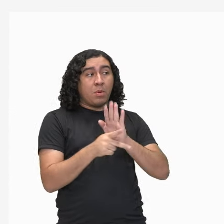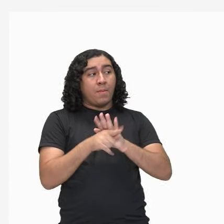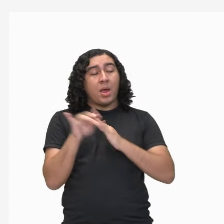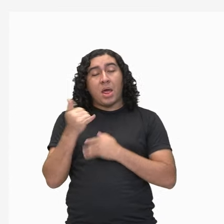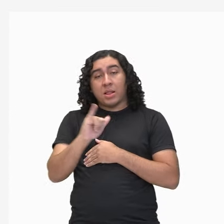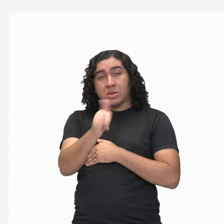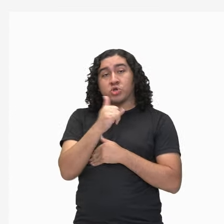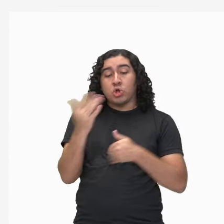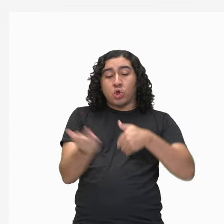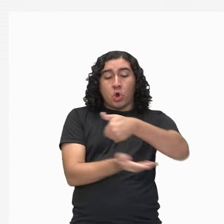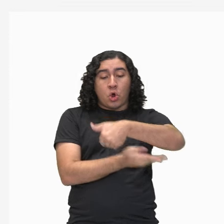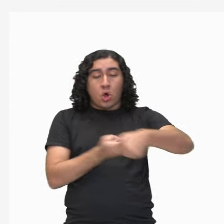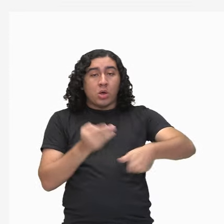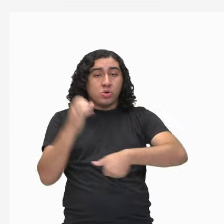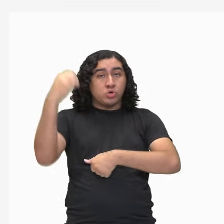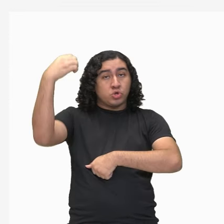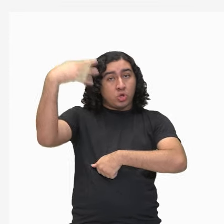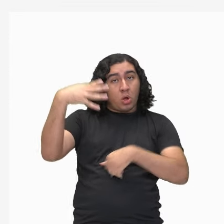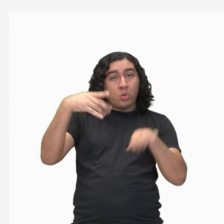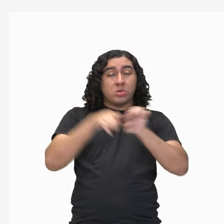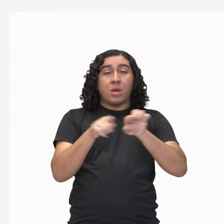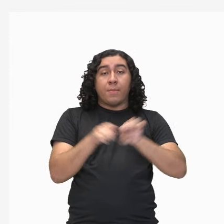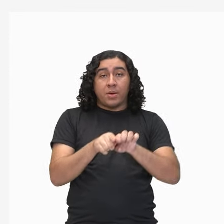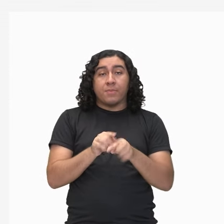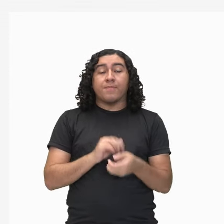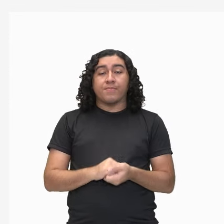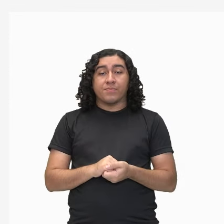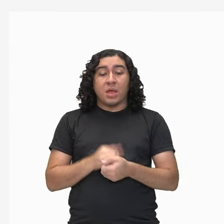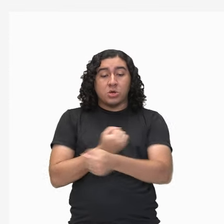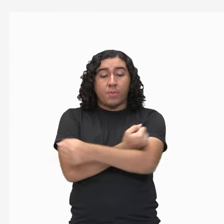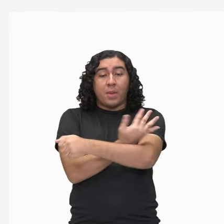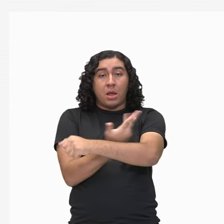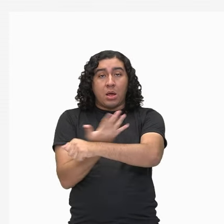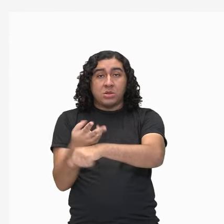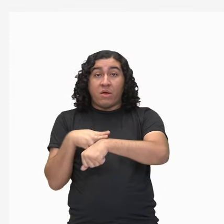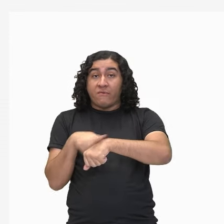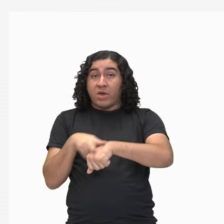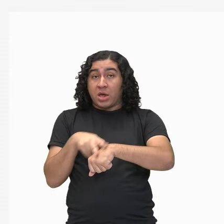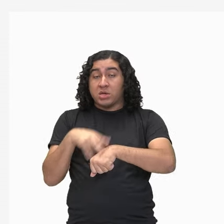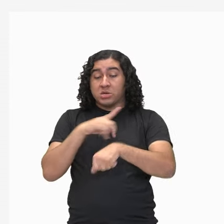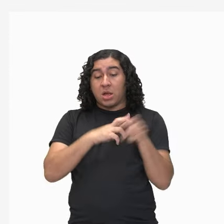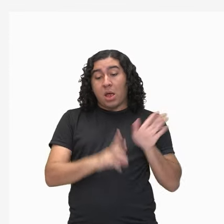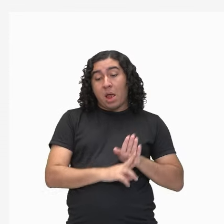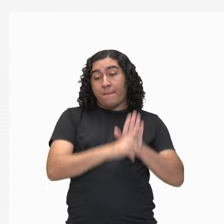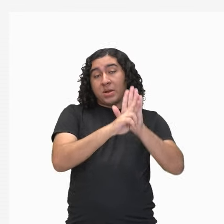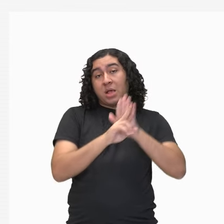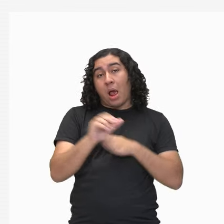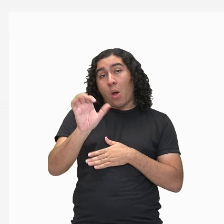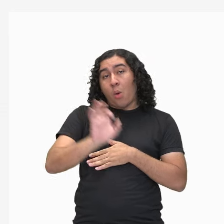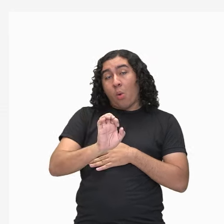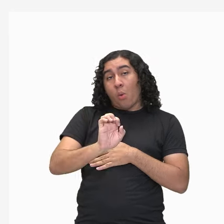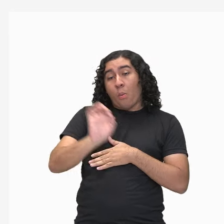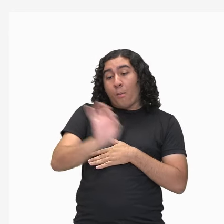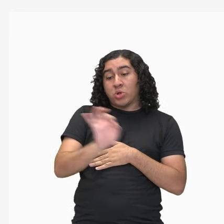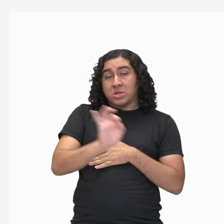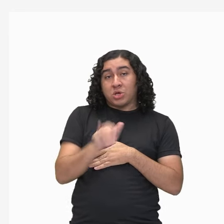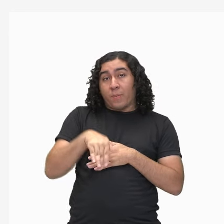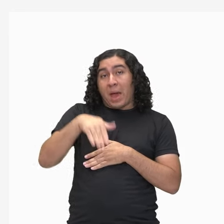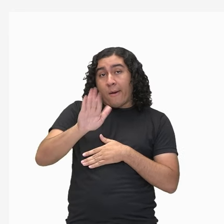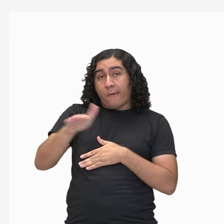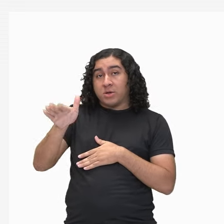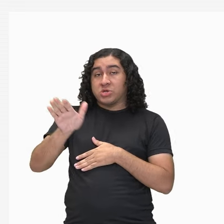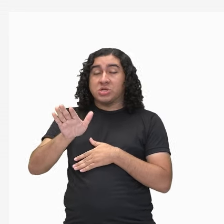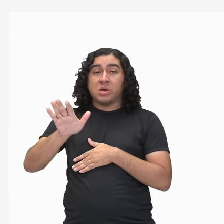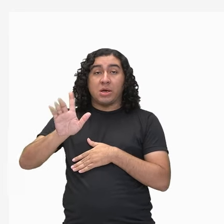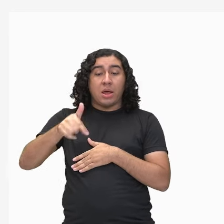que é a energia do sol e os produtores que são as plantas, né? Eles que apresentam ali uma maior quantidade de energia. Os outros